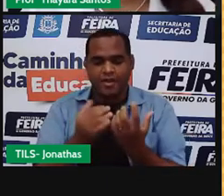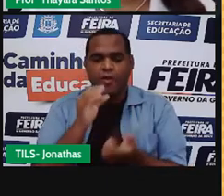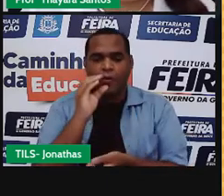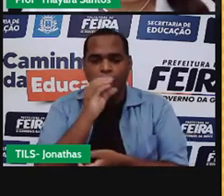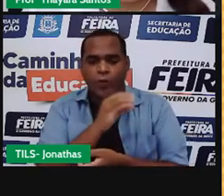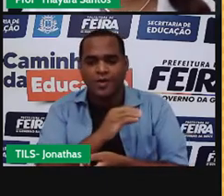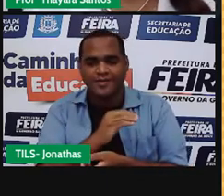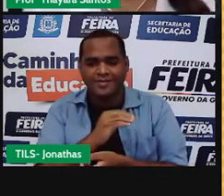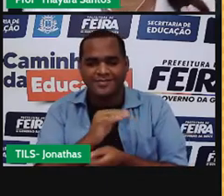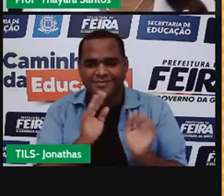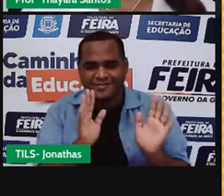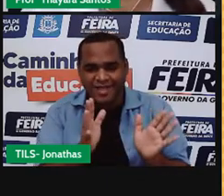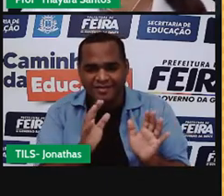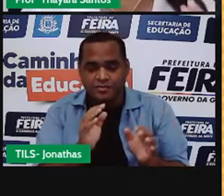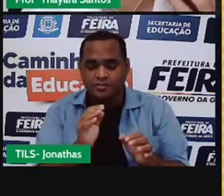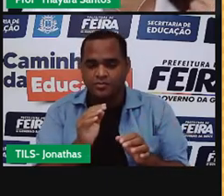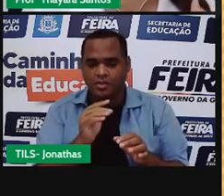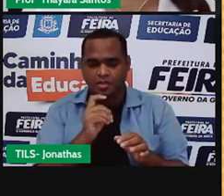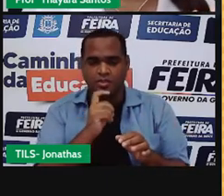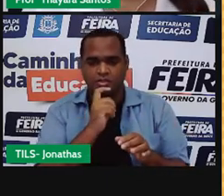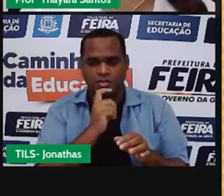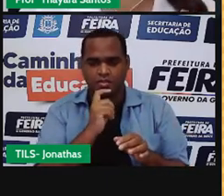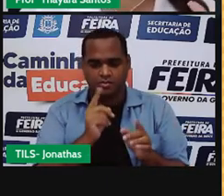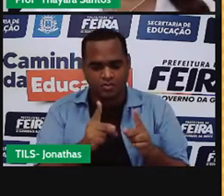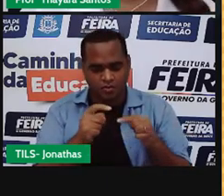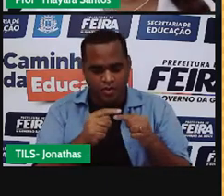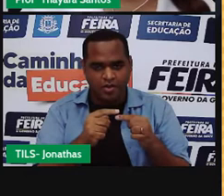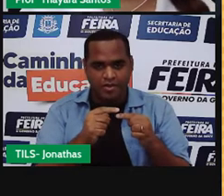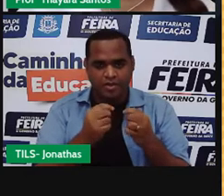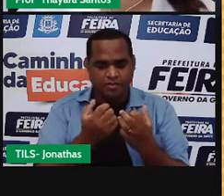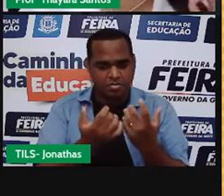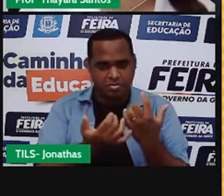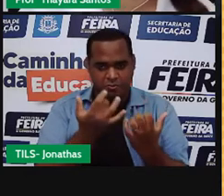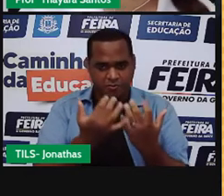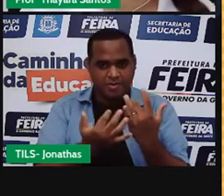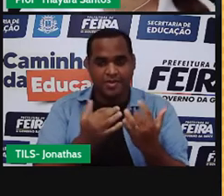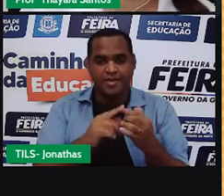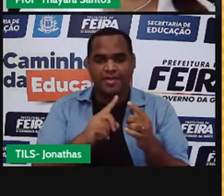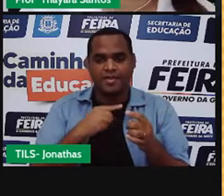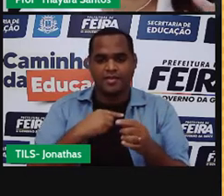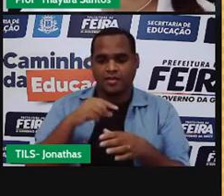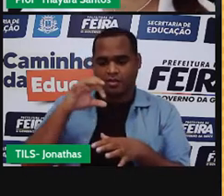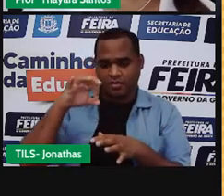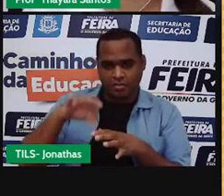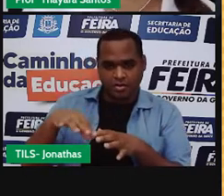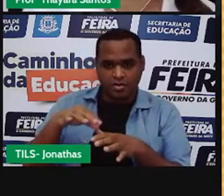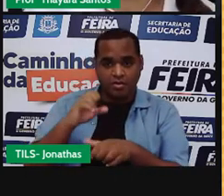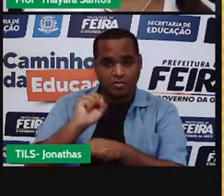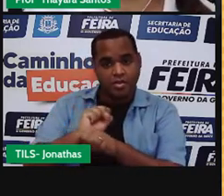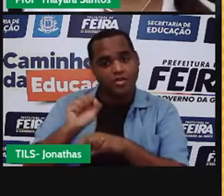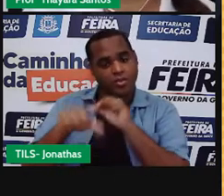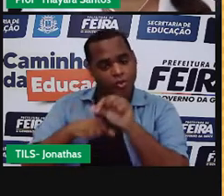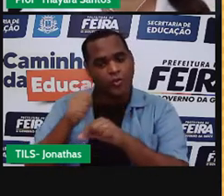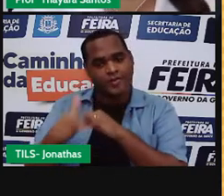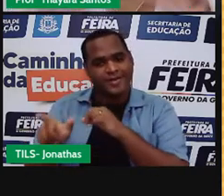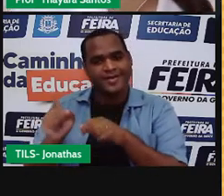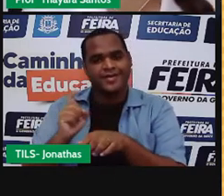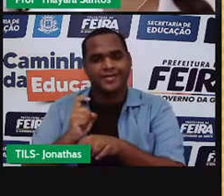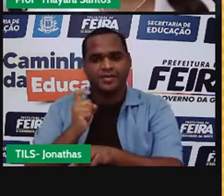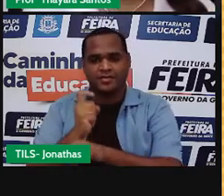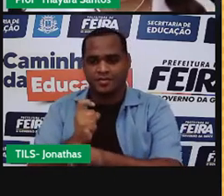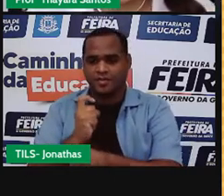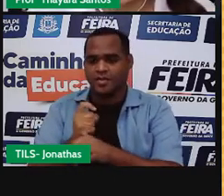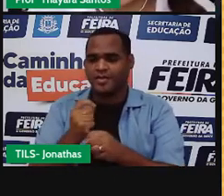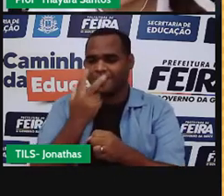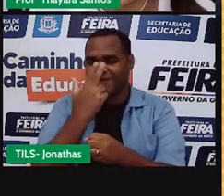Não sei se vocês já viram, mas o gelo seco, quando ele chega, ele é sólido, colocam dentro de uma máquina e ele passa para o estado gasoso. Aí forma